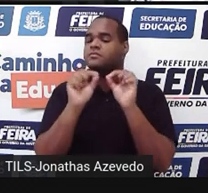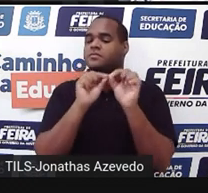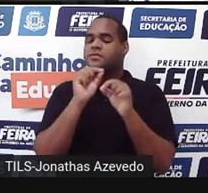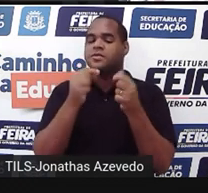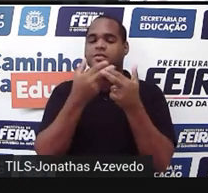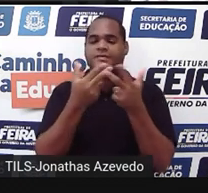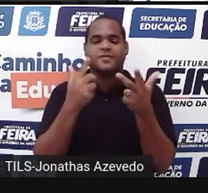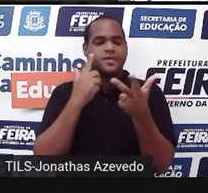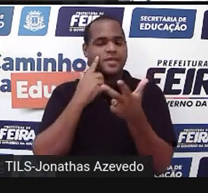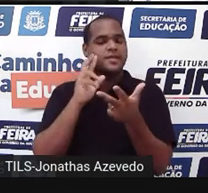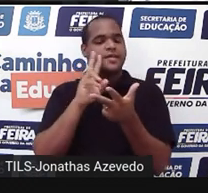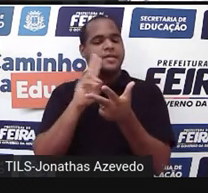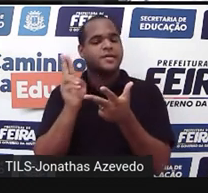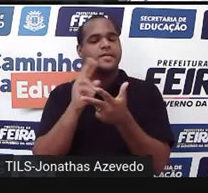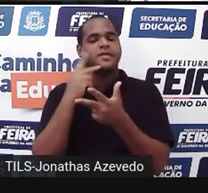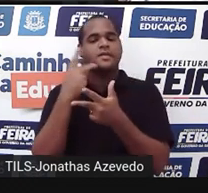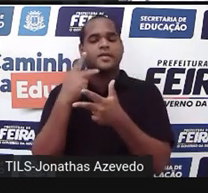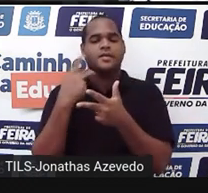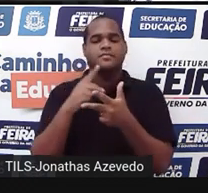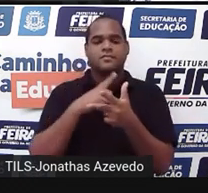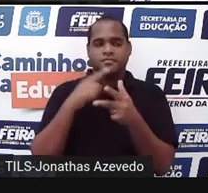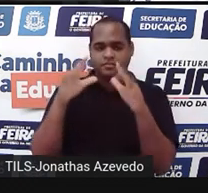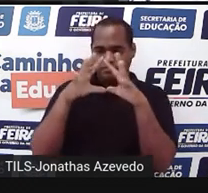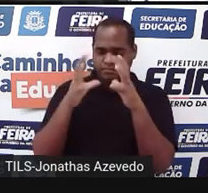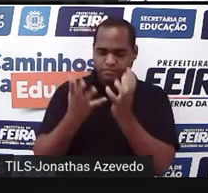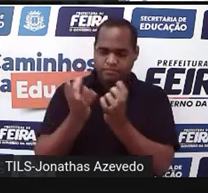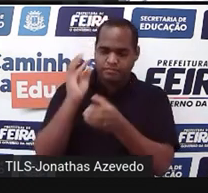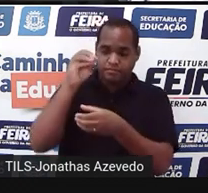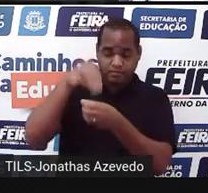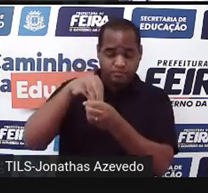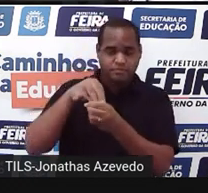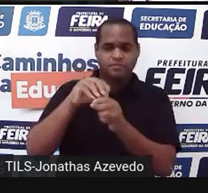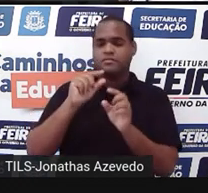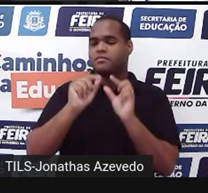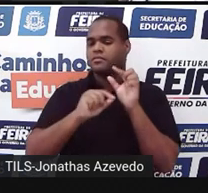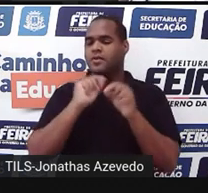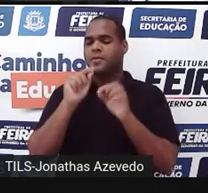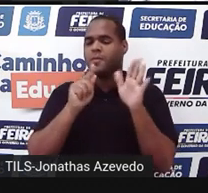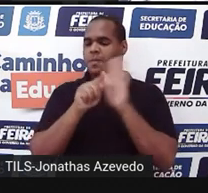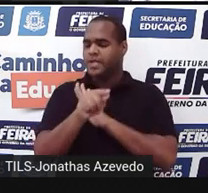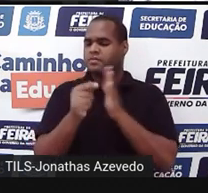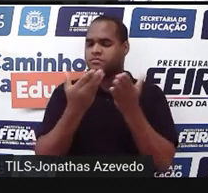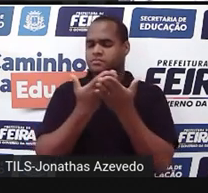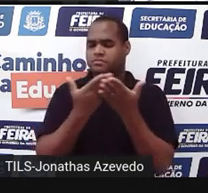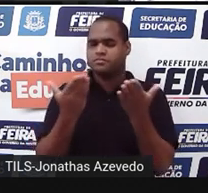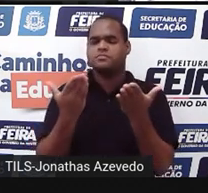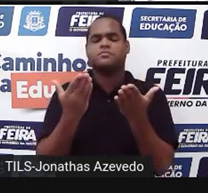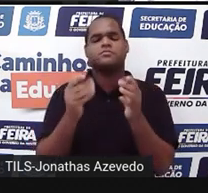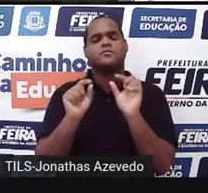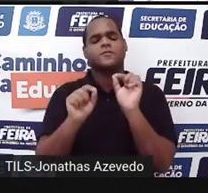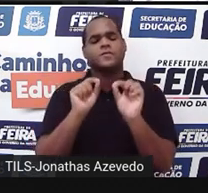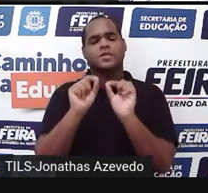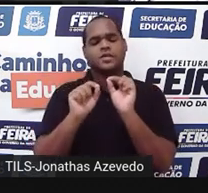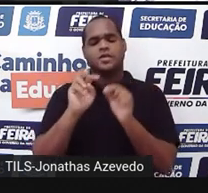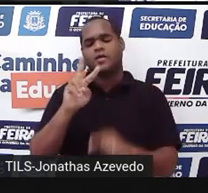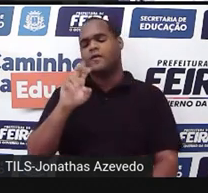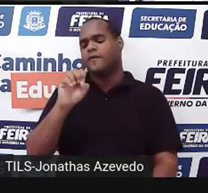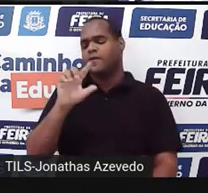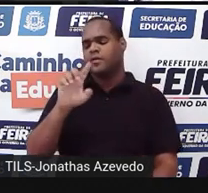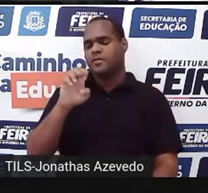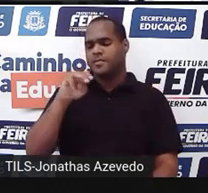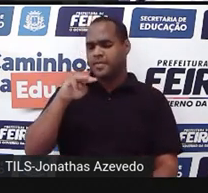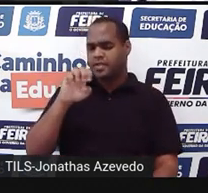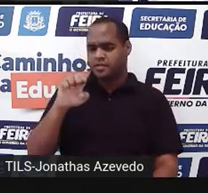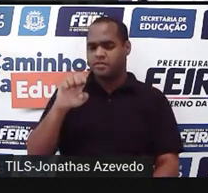interno nessa bola, eu estou perguntando a você qual é o volume dessa